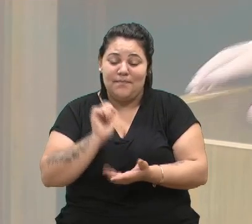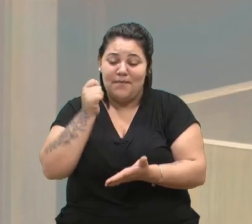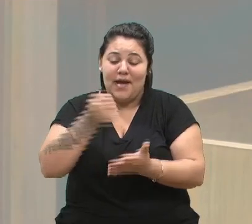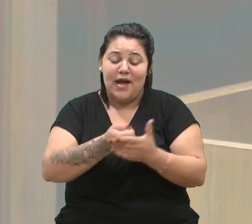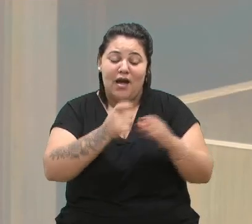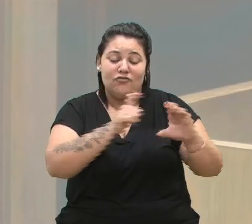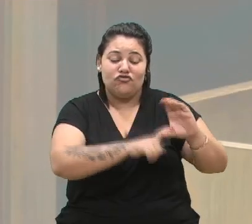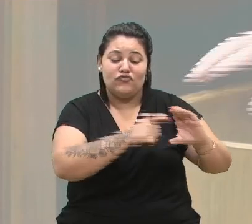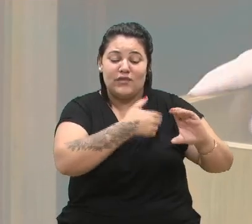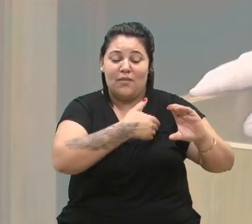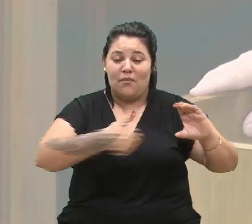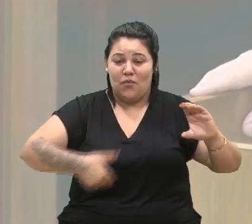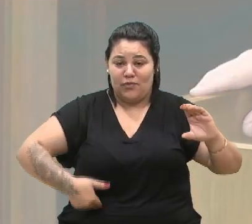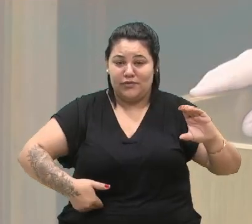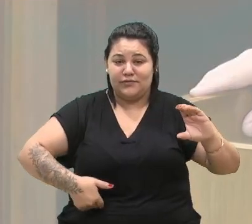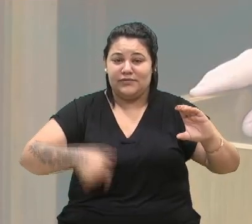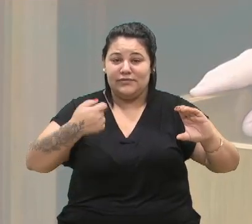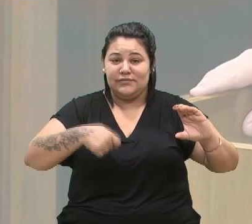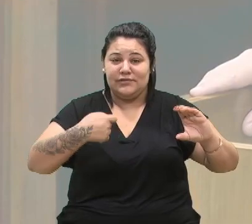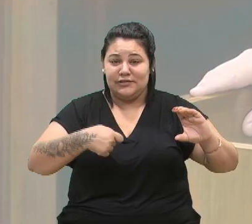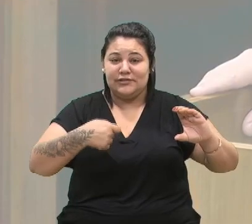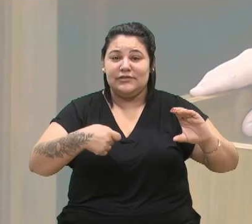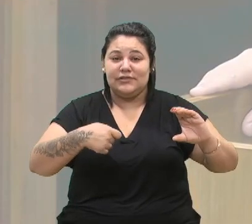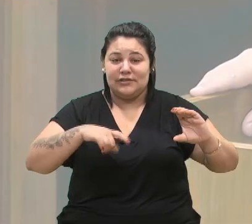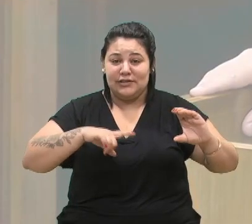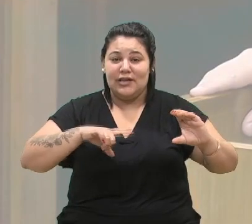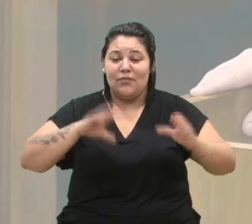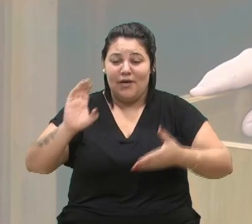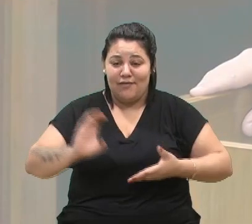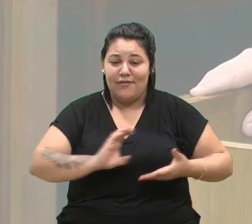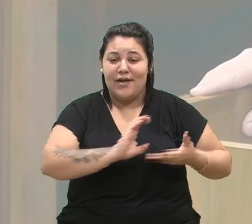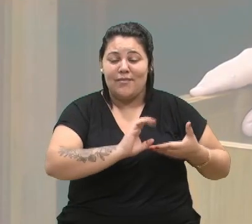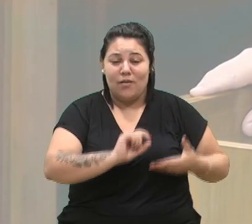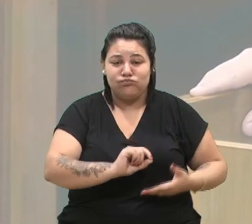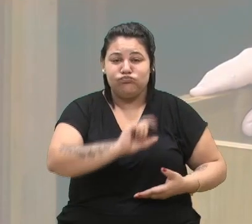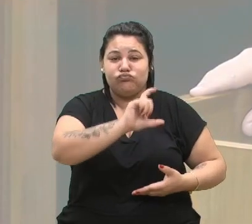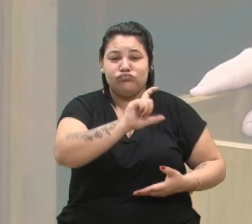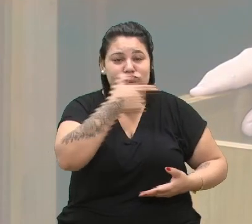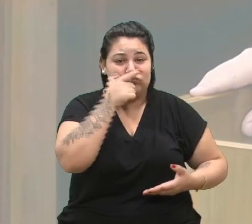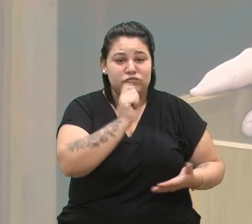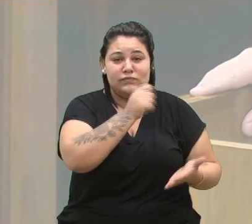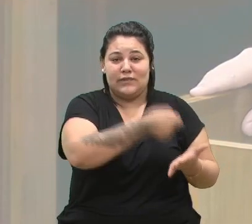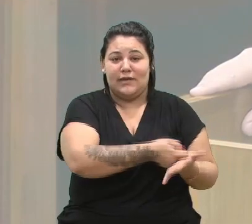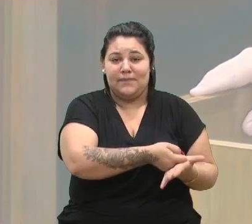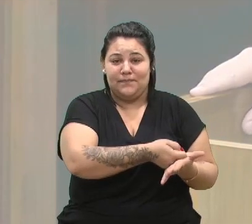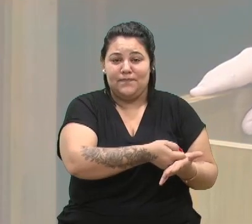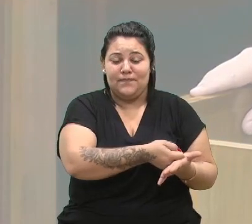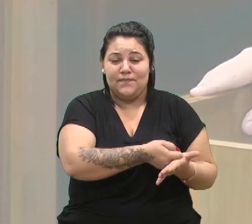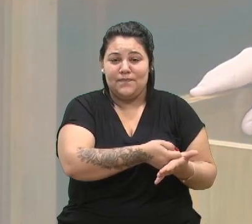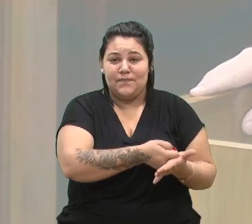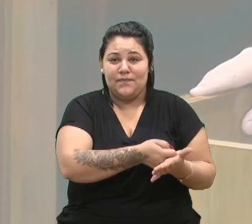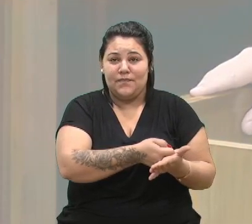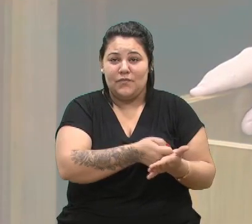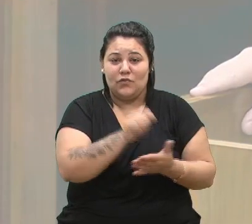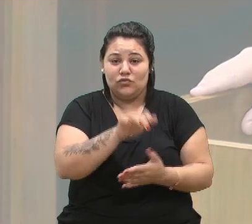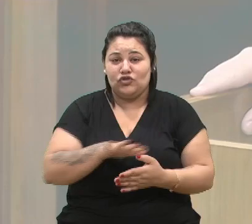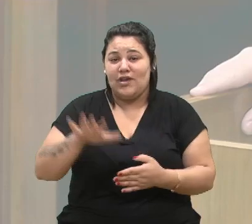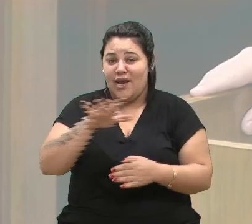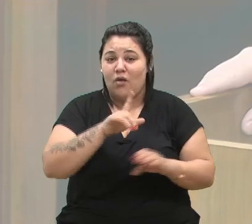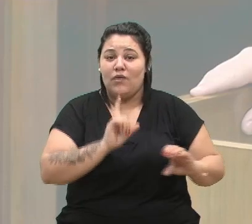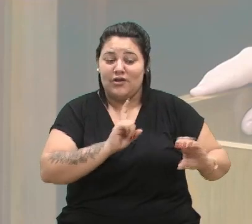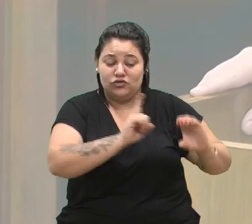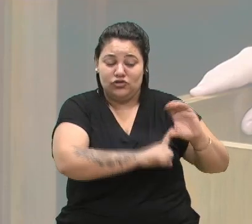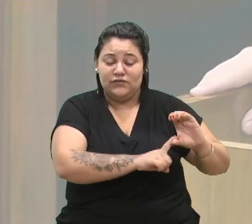que consome uma fatia significativa do orçamento. A Auditoria Cidadã da Dívida destaca